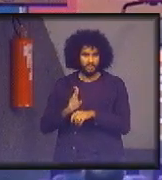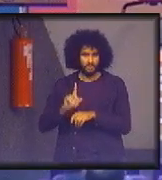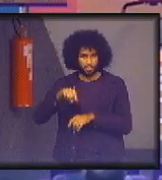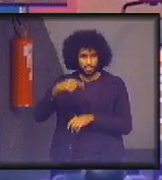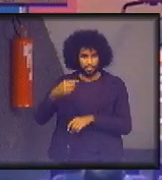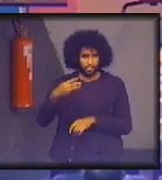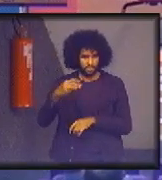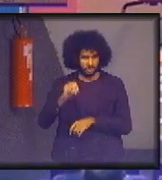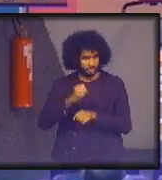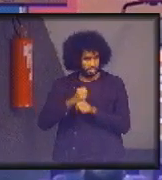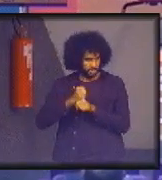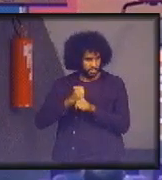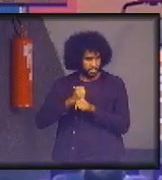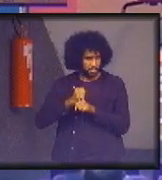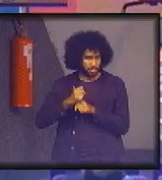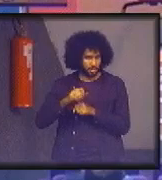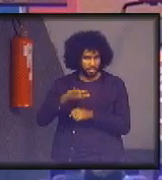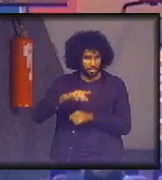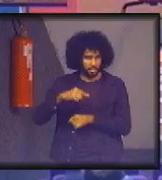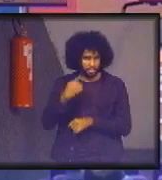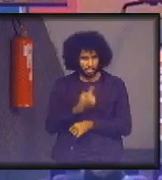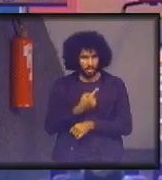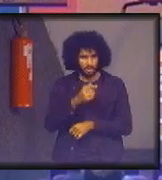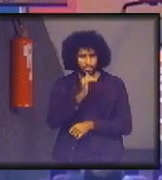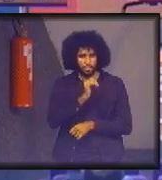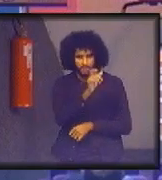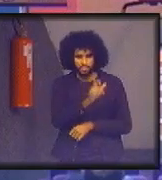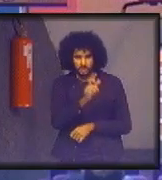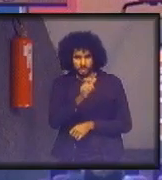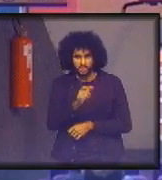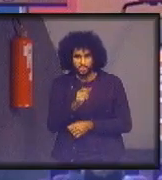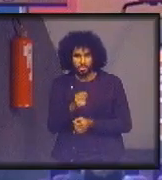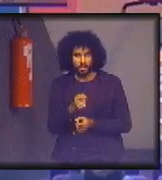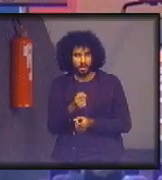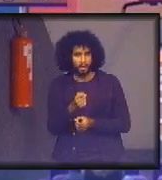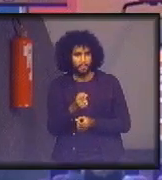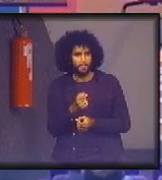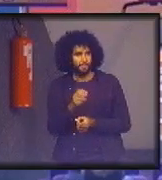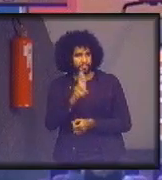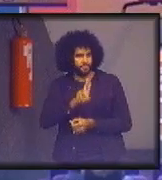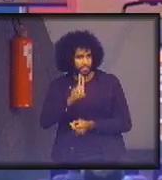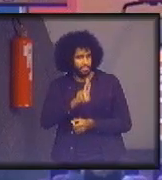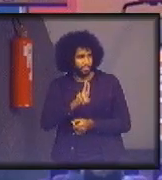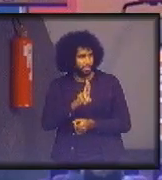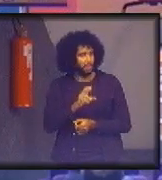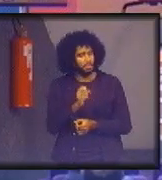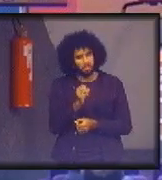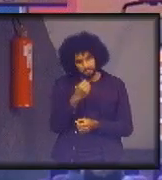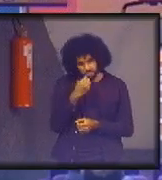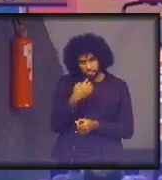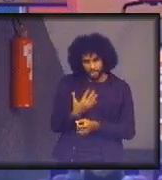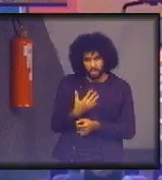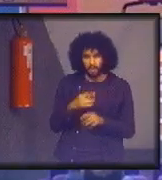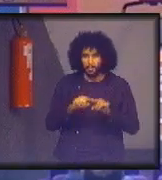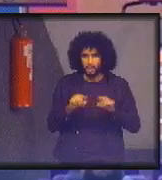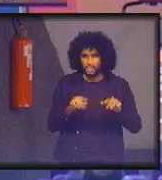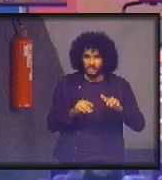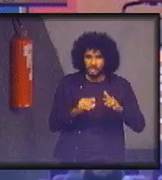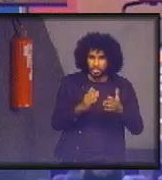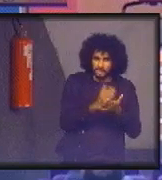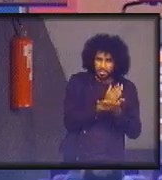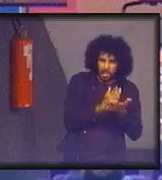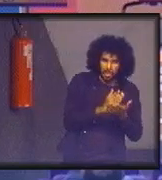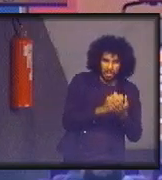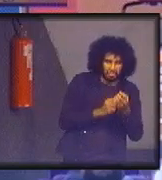anos, na nossa área, na área do consumidor, em algumas áreas, ela mandou muito bem. Em algumas áreas, acho que ela não foi